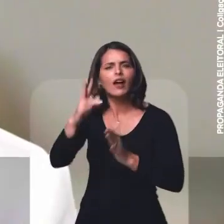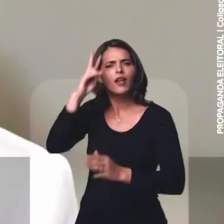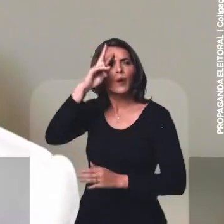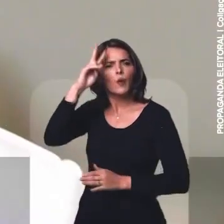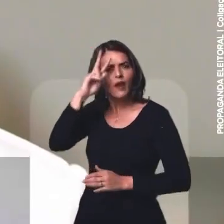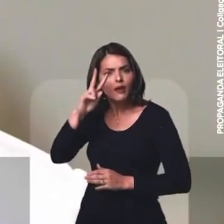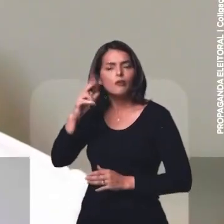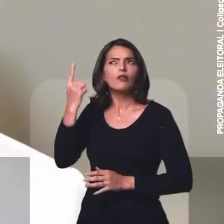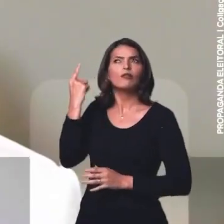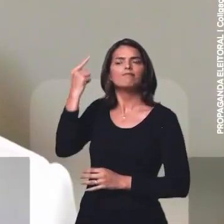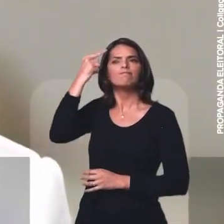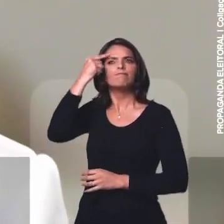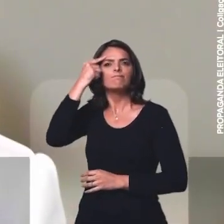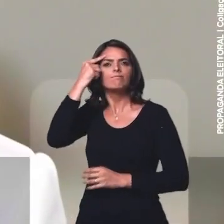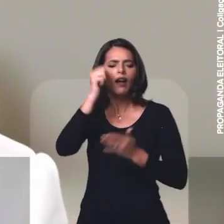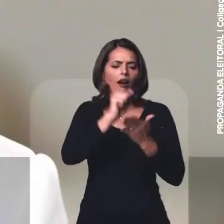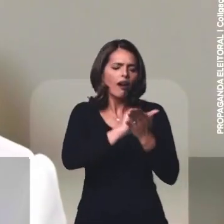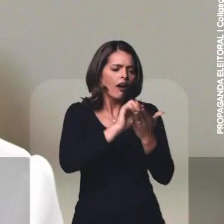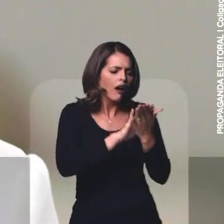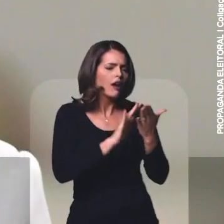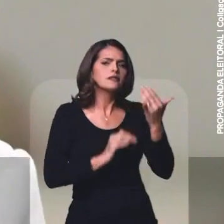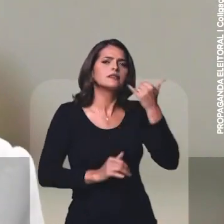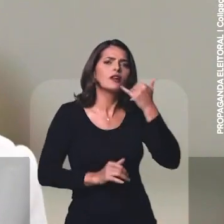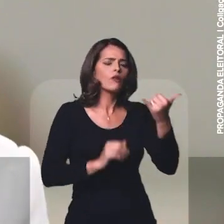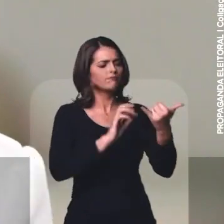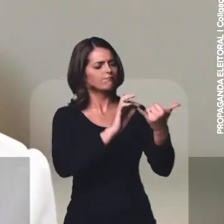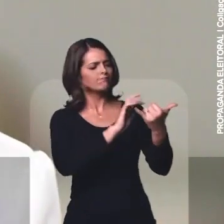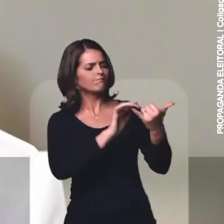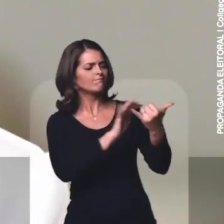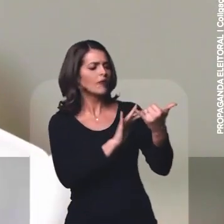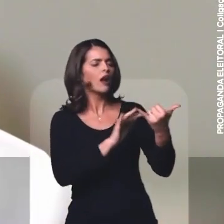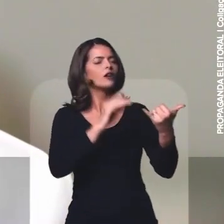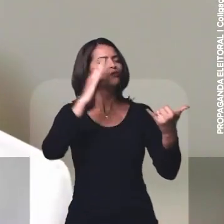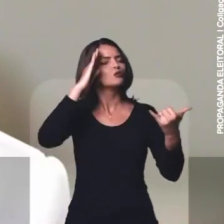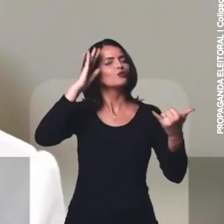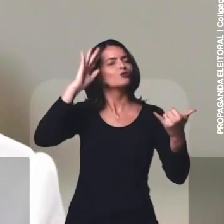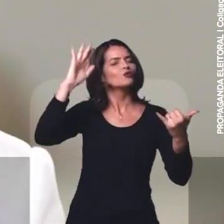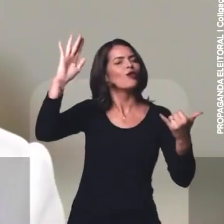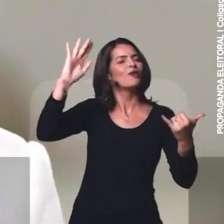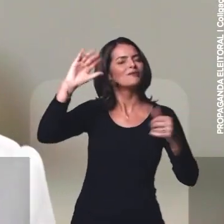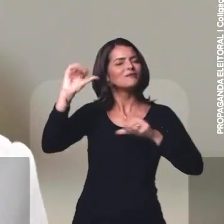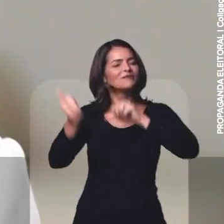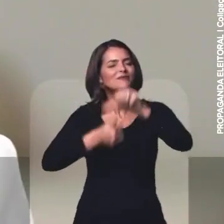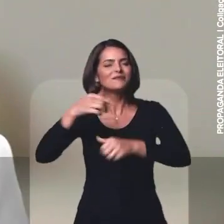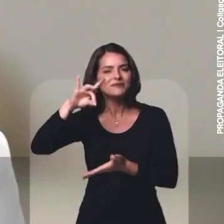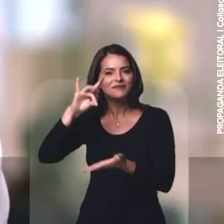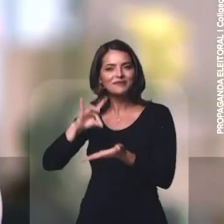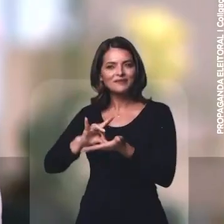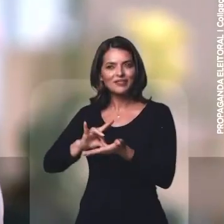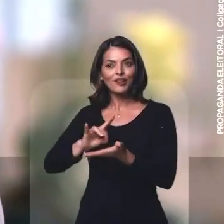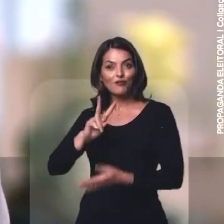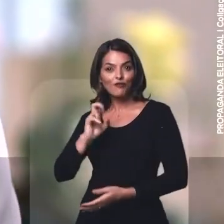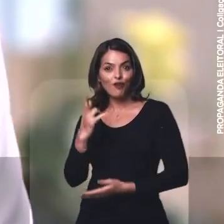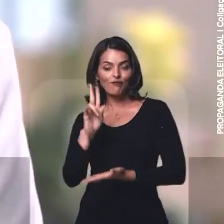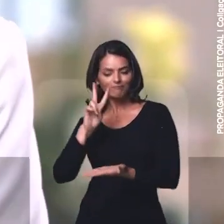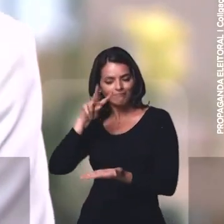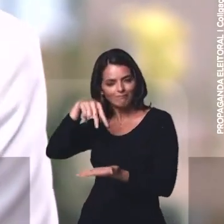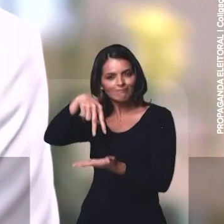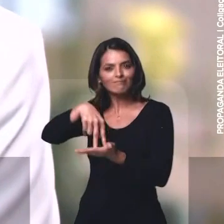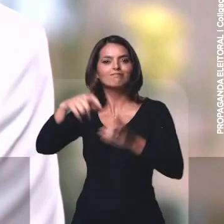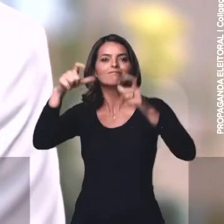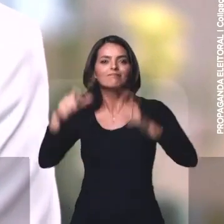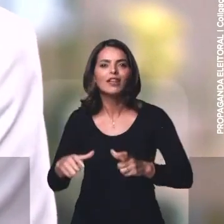E eu lembro que eu anotei, fiz ali uma nota no meu celular, de um sonho um dia de ir nesse